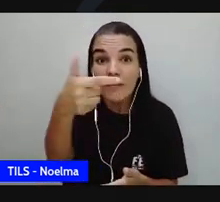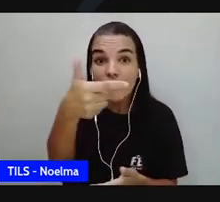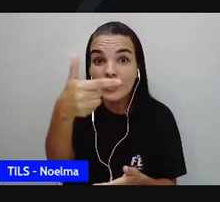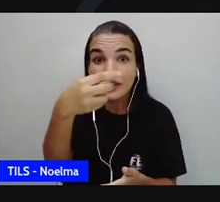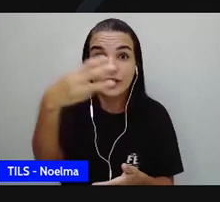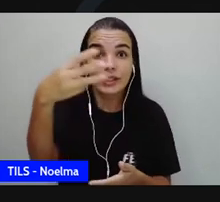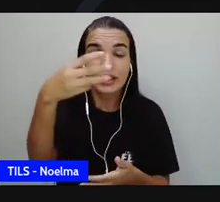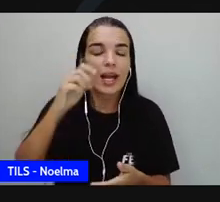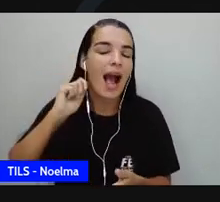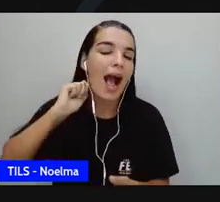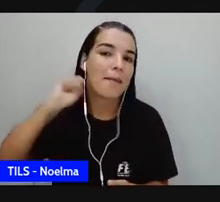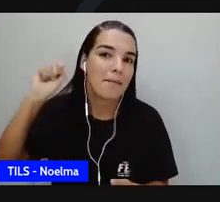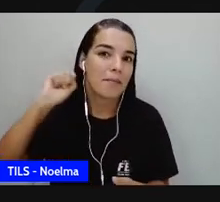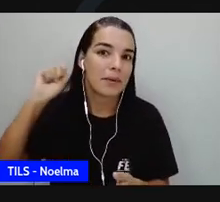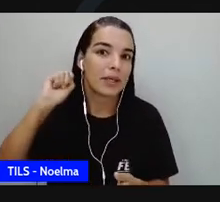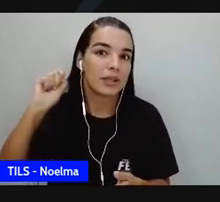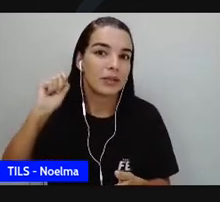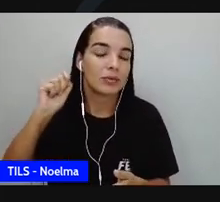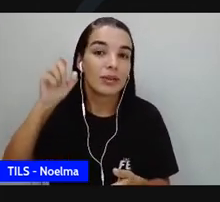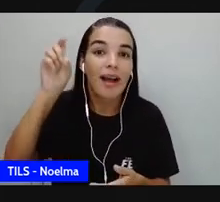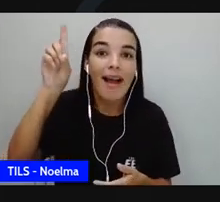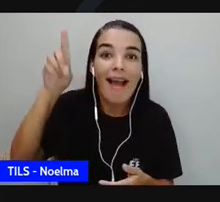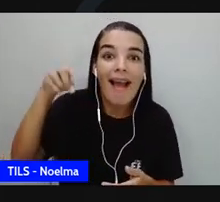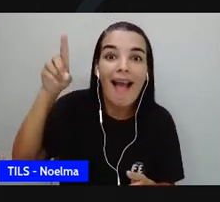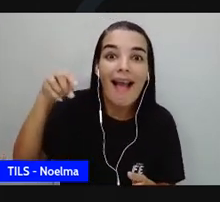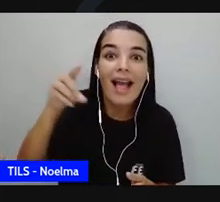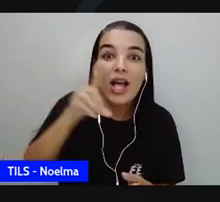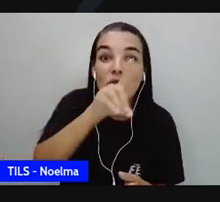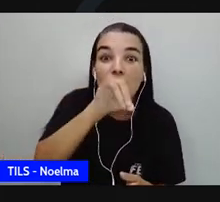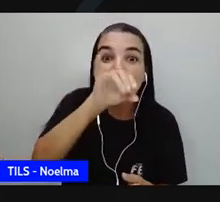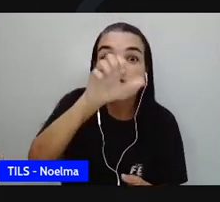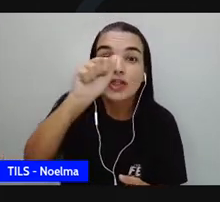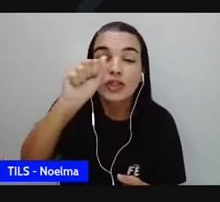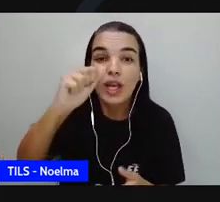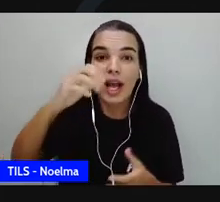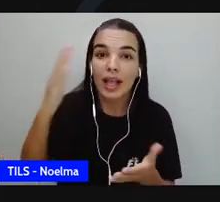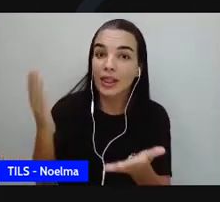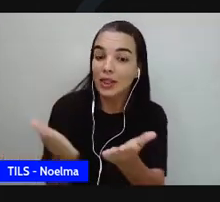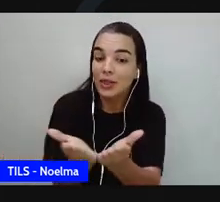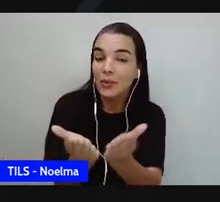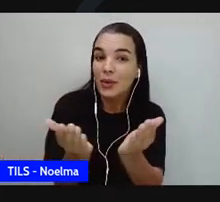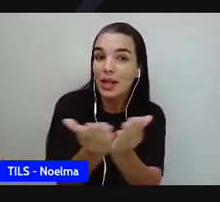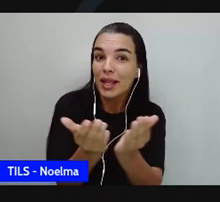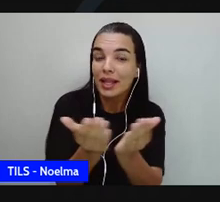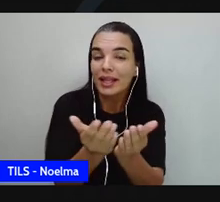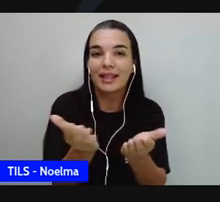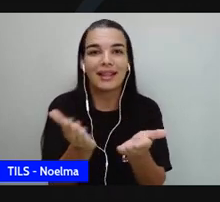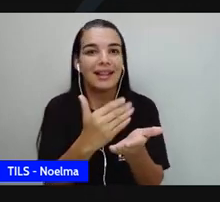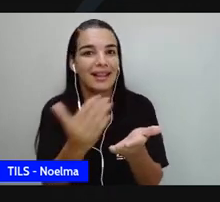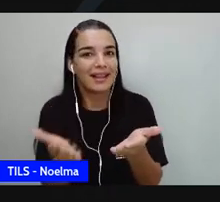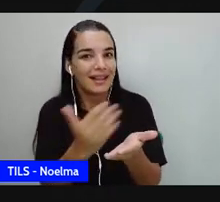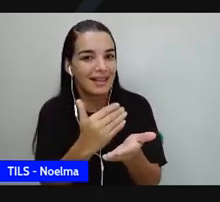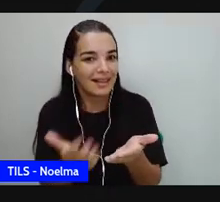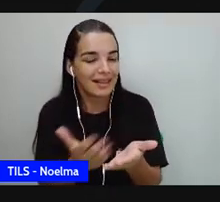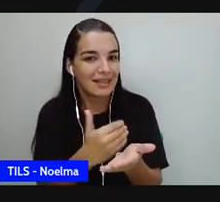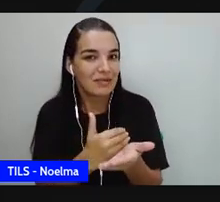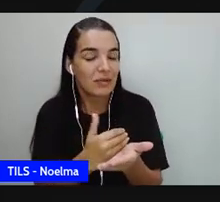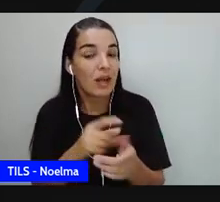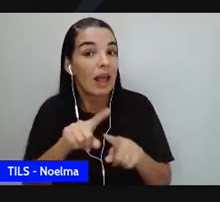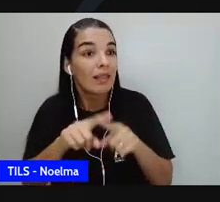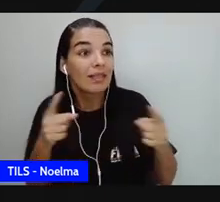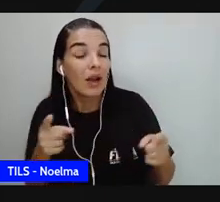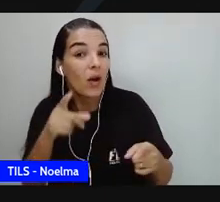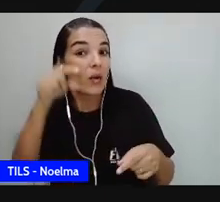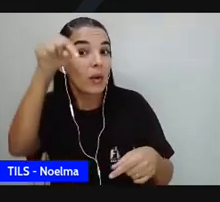abril, é considerado dia do livro. E nesse dia do